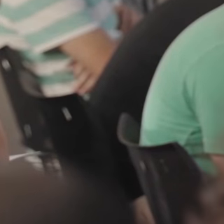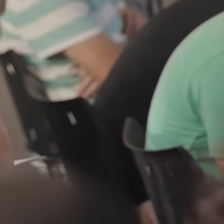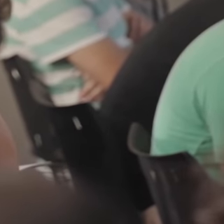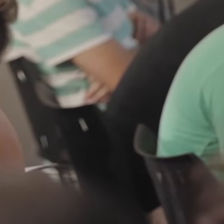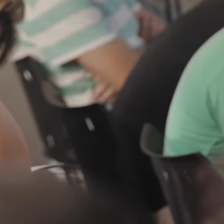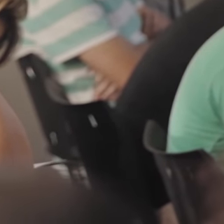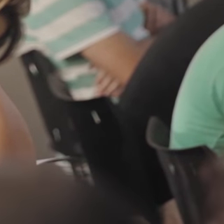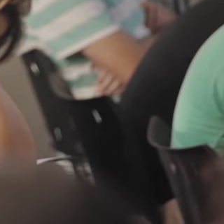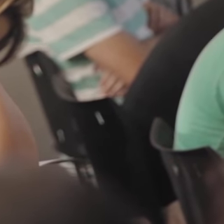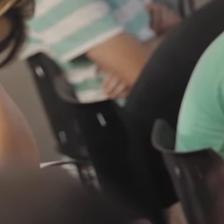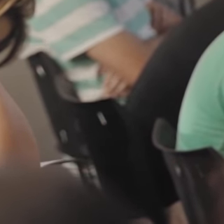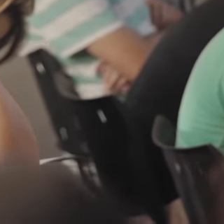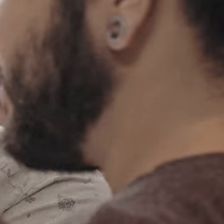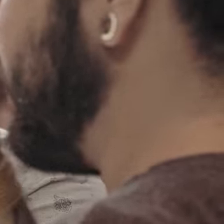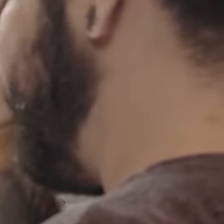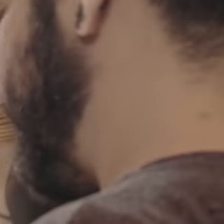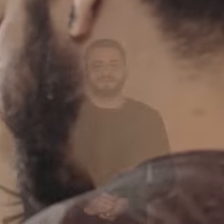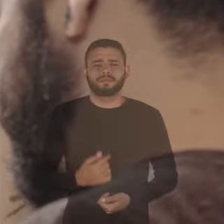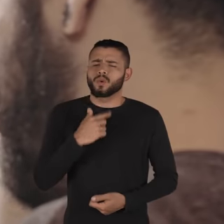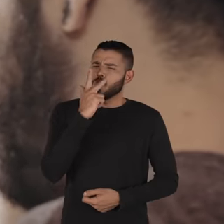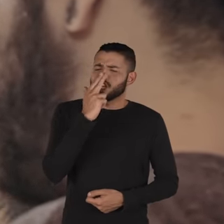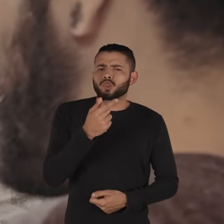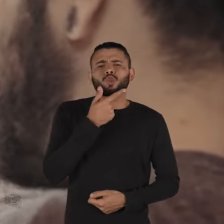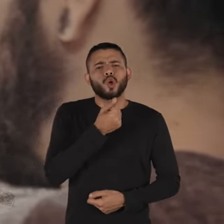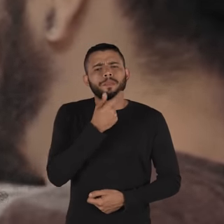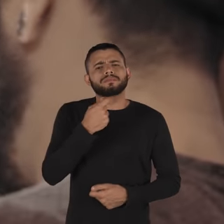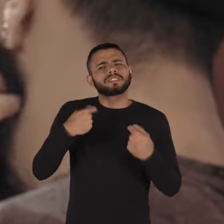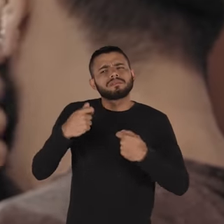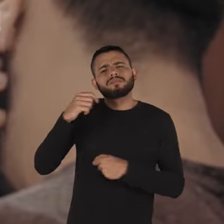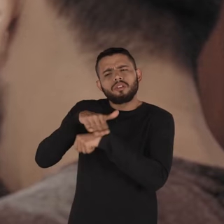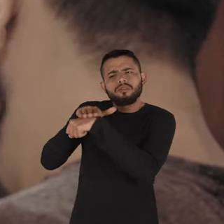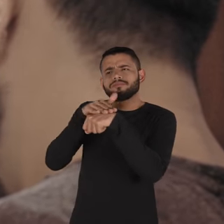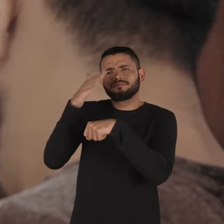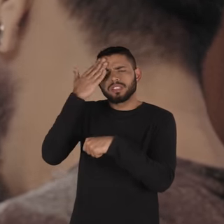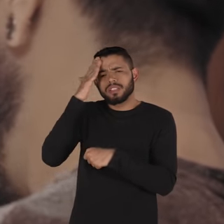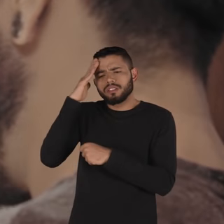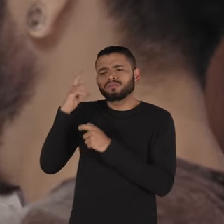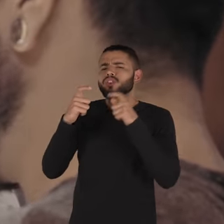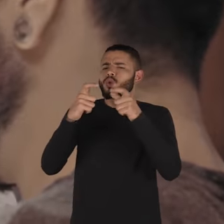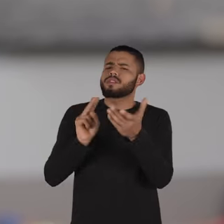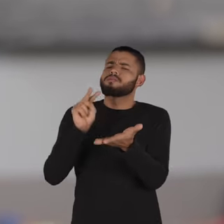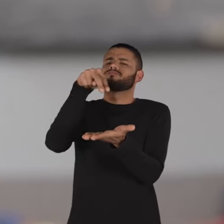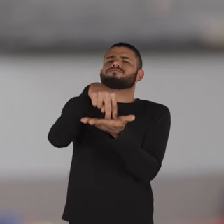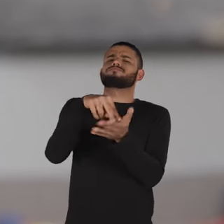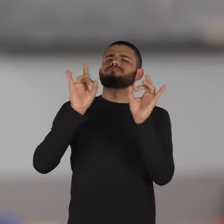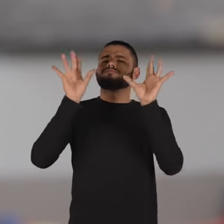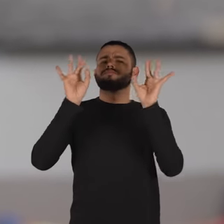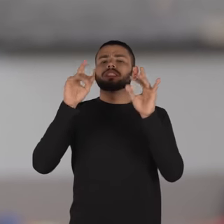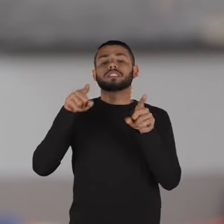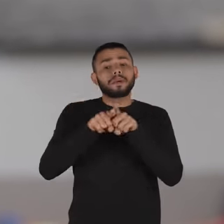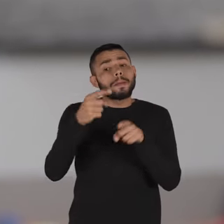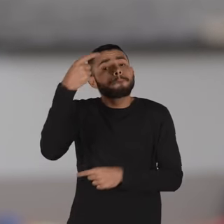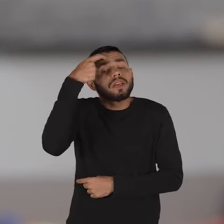Antônia Pelegrino, escritora e ativista. Eu acho que os homens têm que se entender no seu lugar de privilégio e saber se